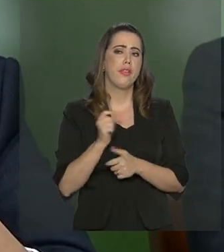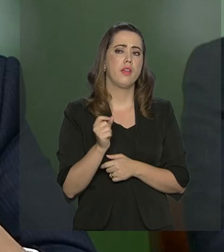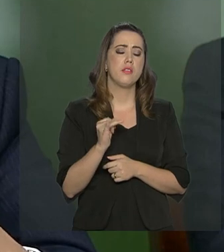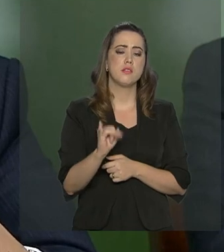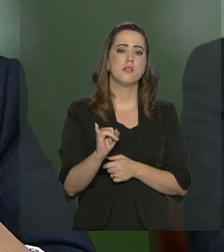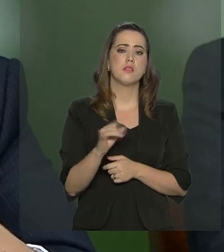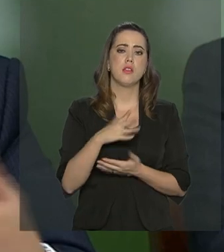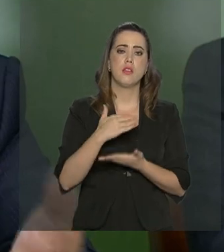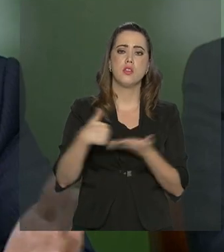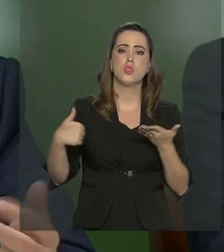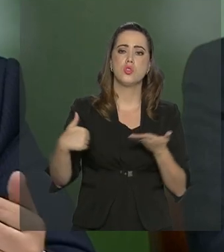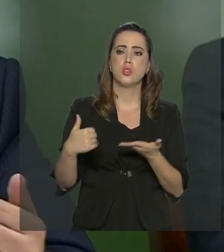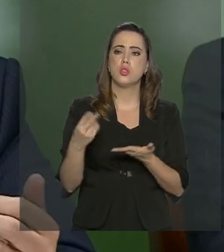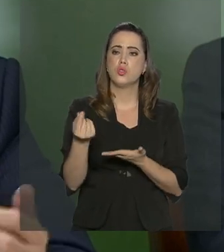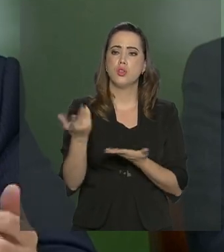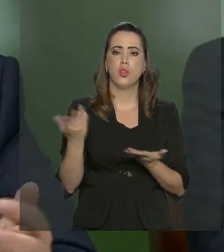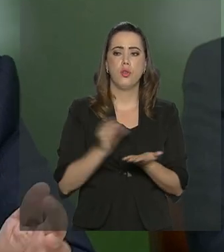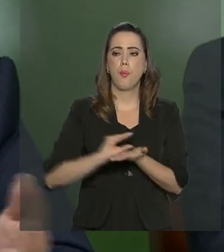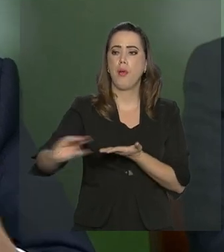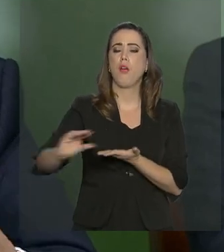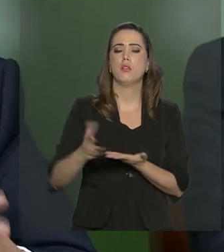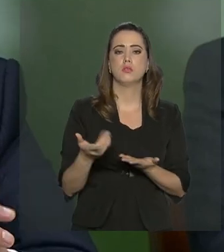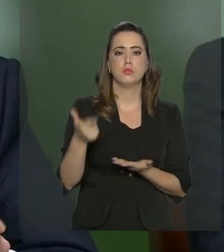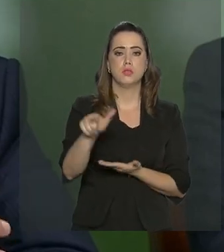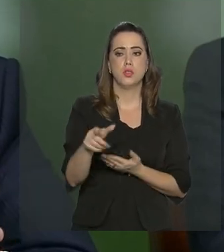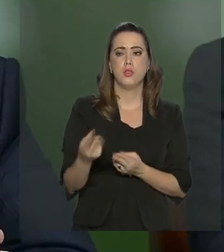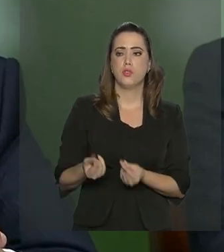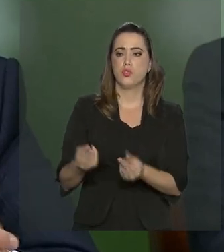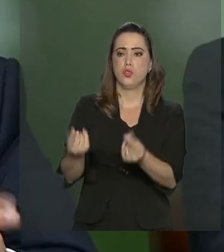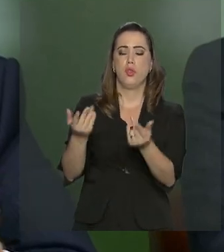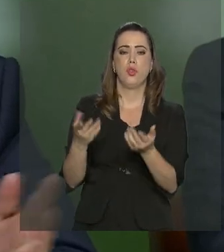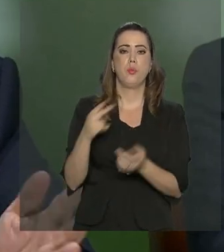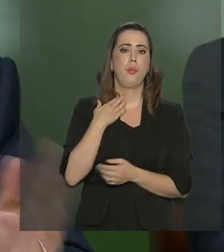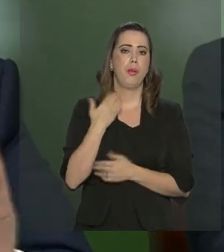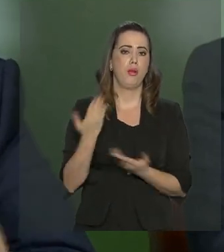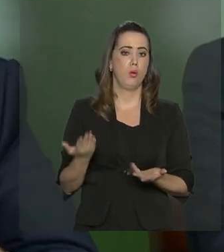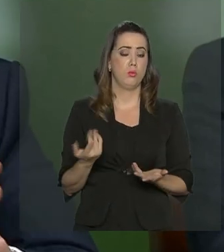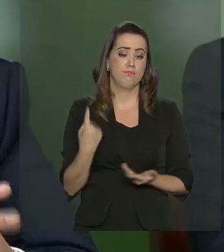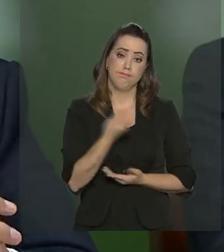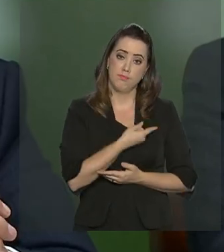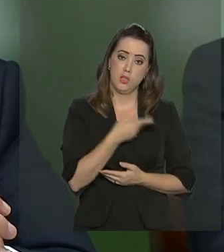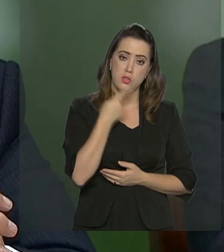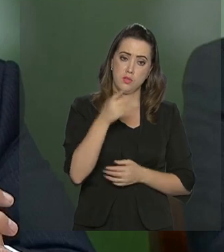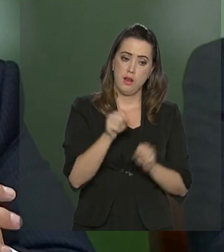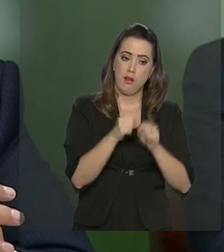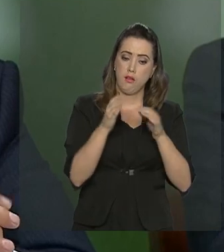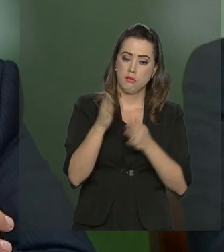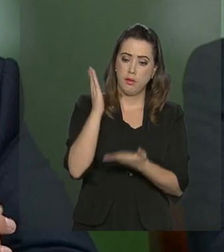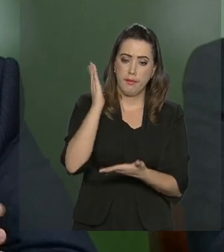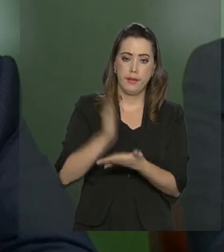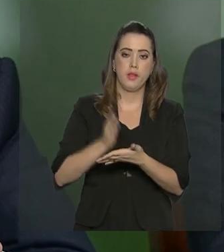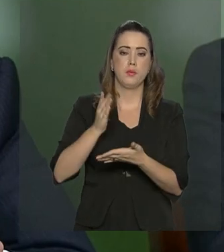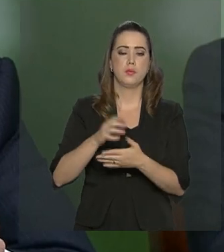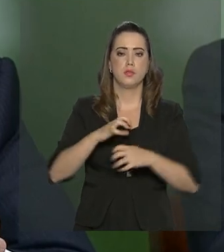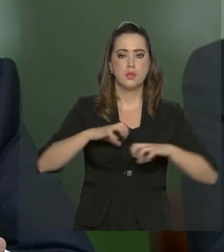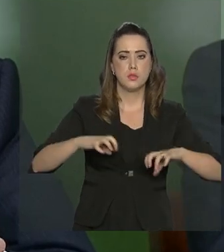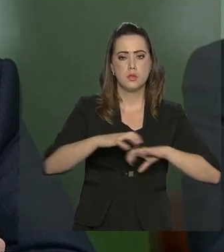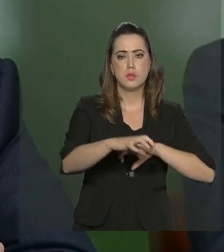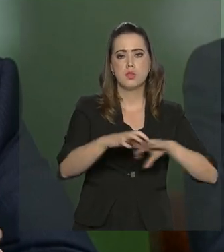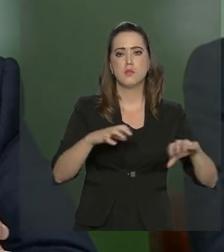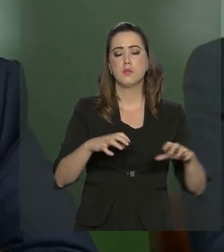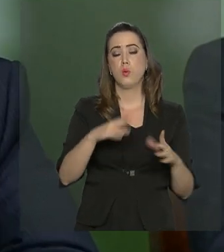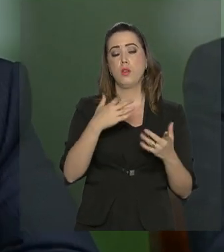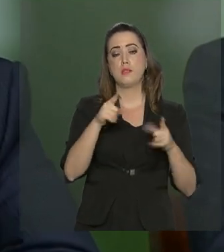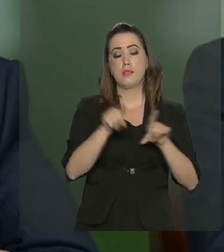tem desvinculação de receita e vai tanto recurso para BNDES. Então, a gente está acabando a desvinculação de receitas na Seguridade